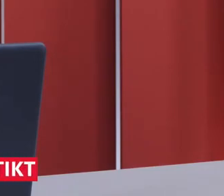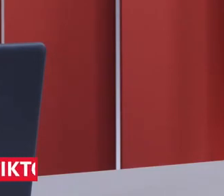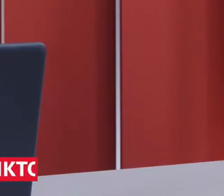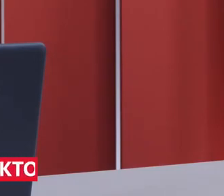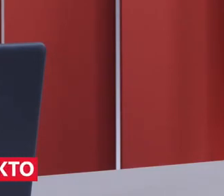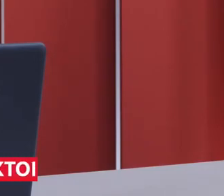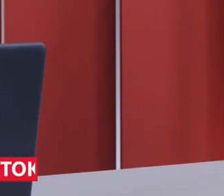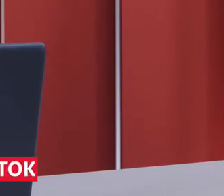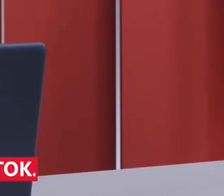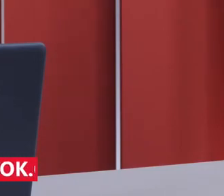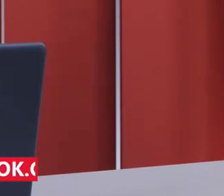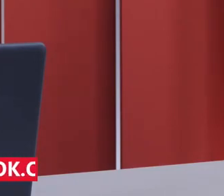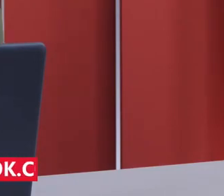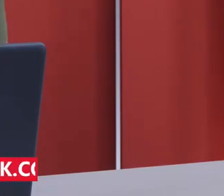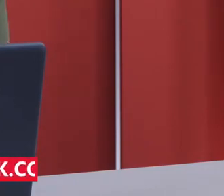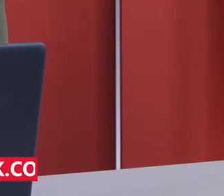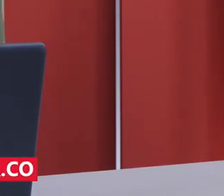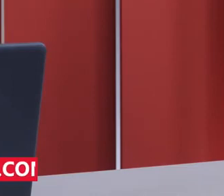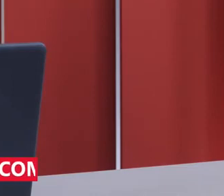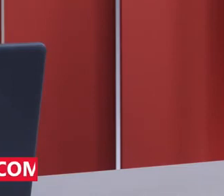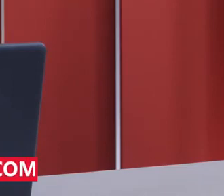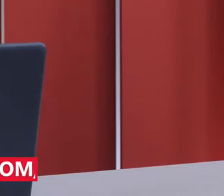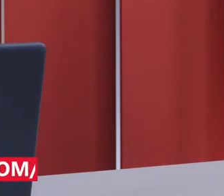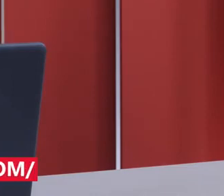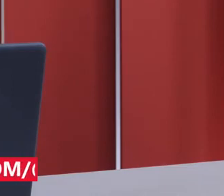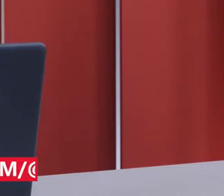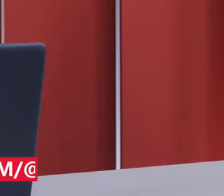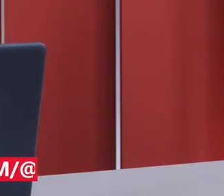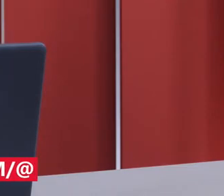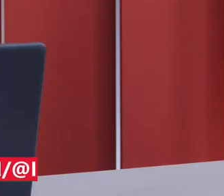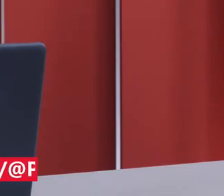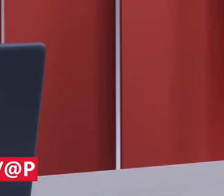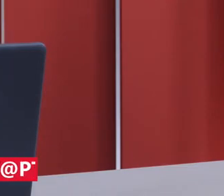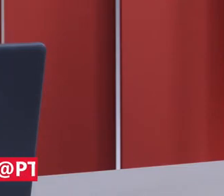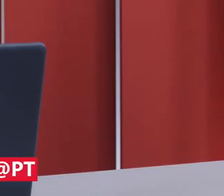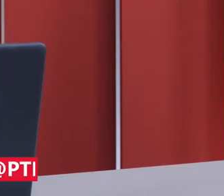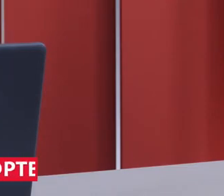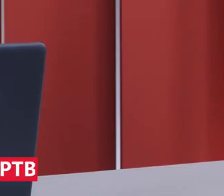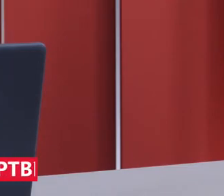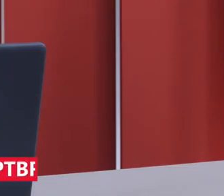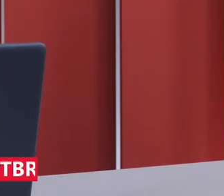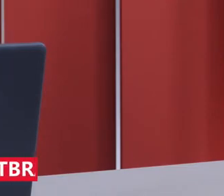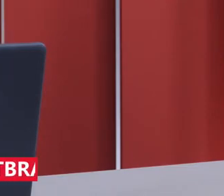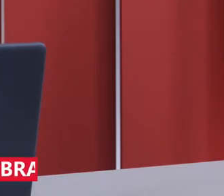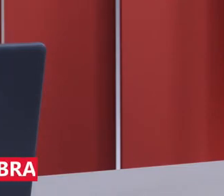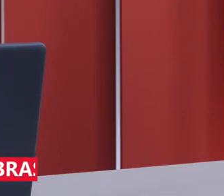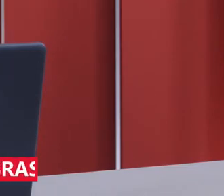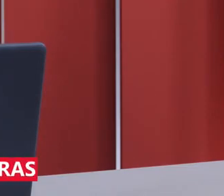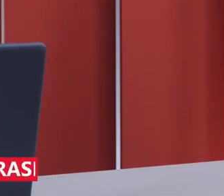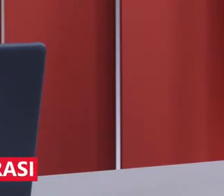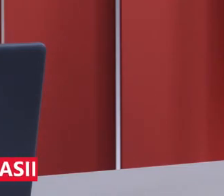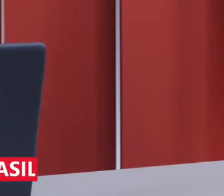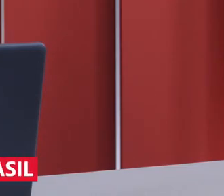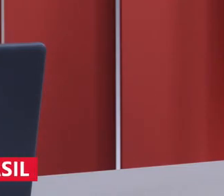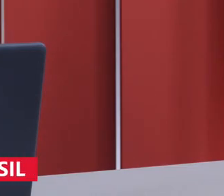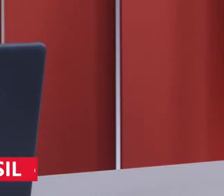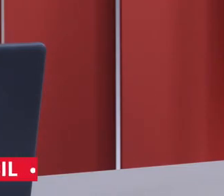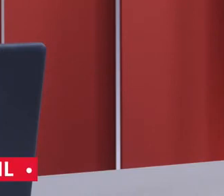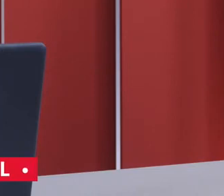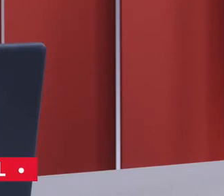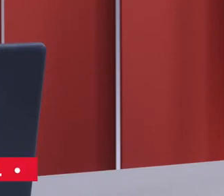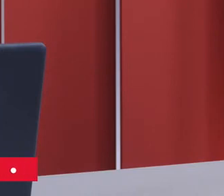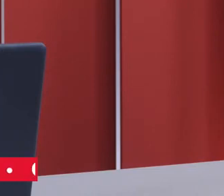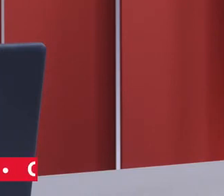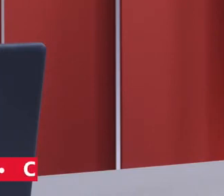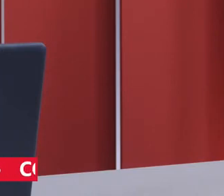PL. E eu falei para vocês ontem, eu vou repetir lá na Câmara dos Deputados, no site da Câmara tem a enquete também